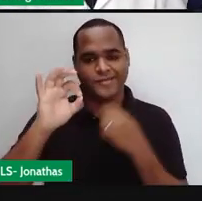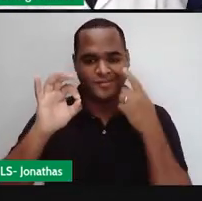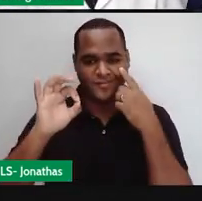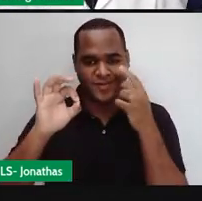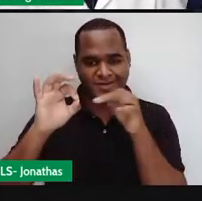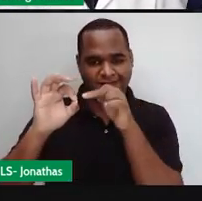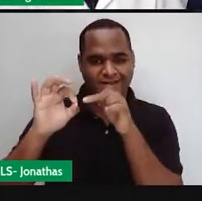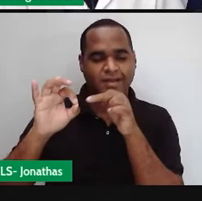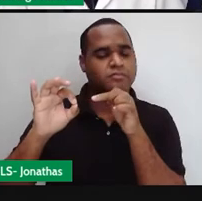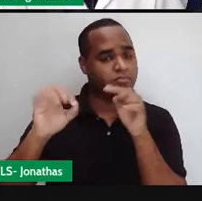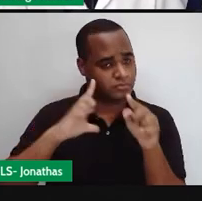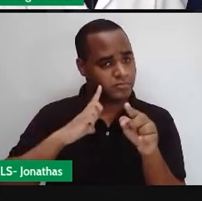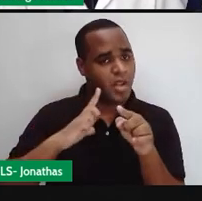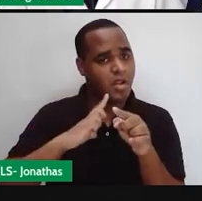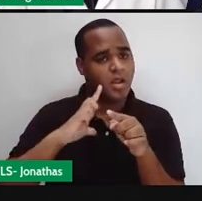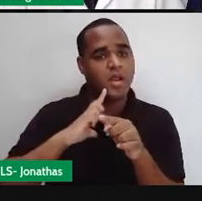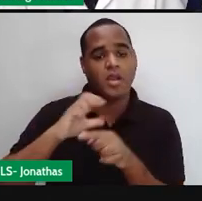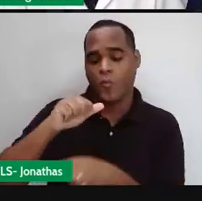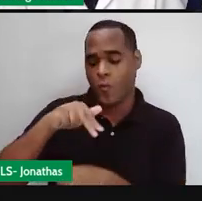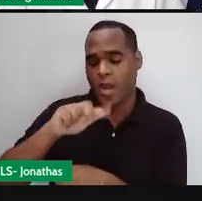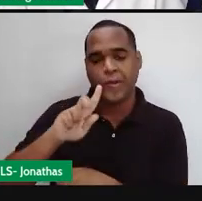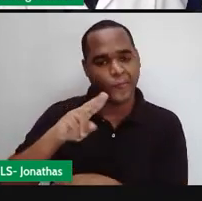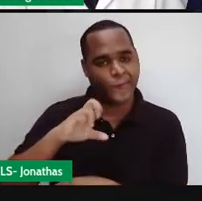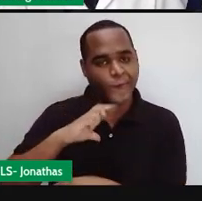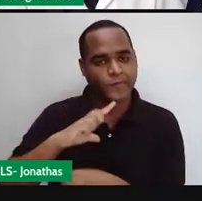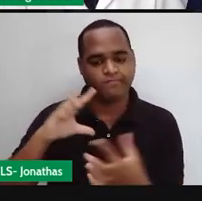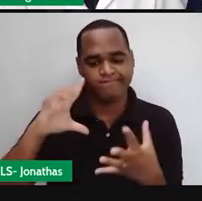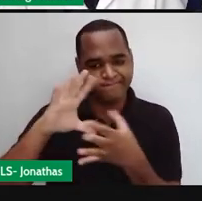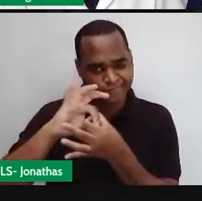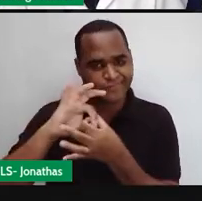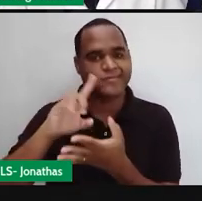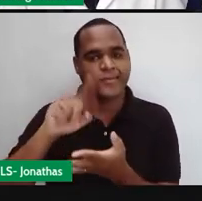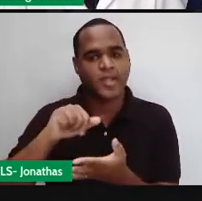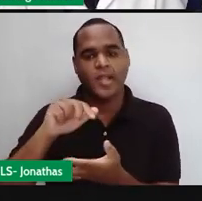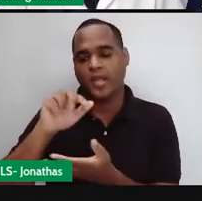tá? Então, vamos lá. Eu vou medir esse ângulo, certo?